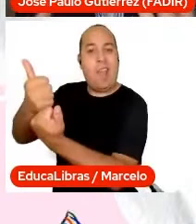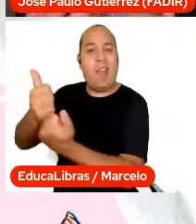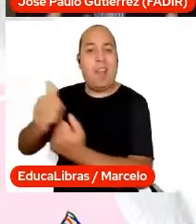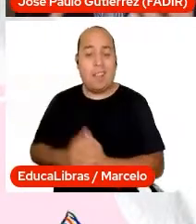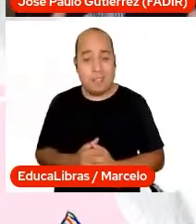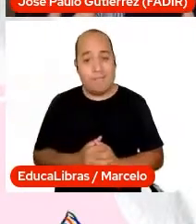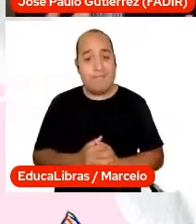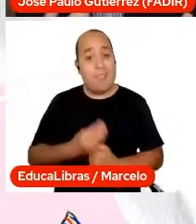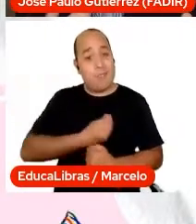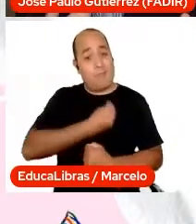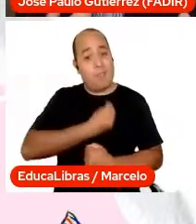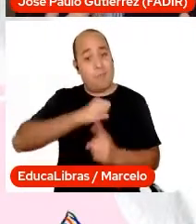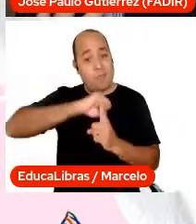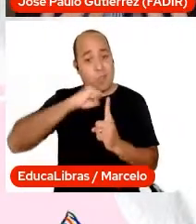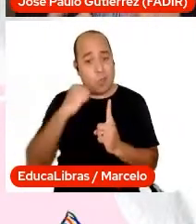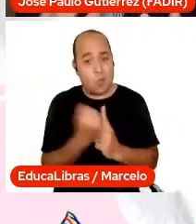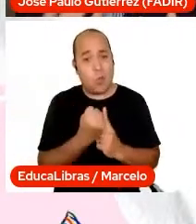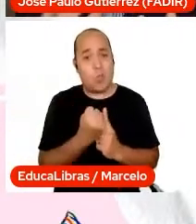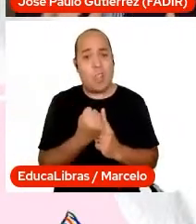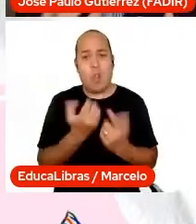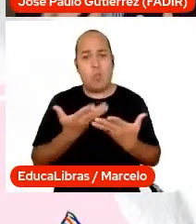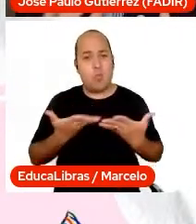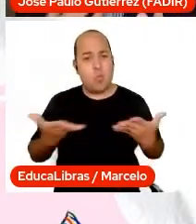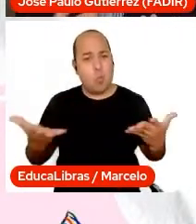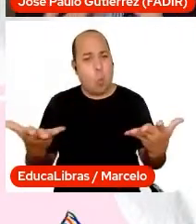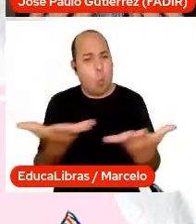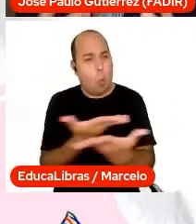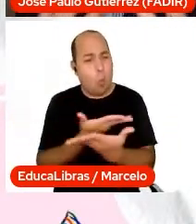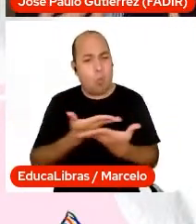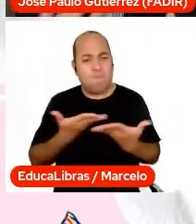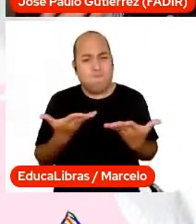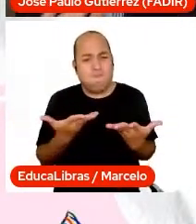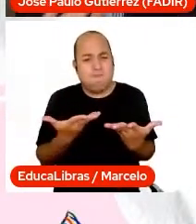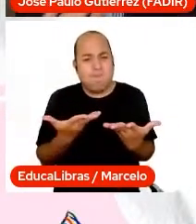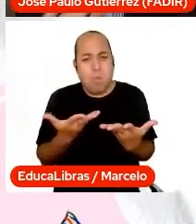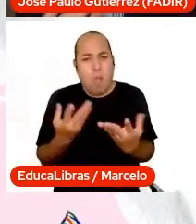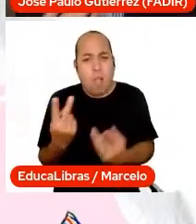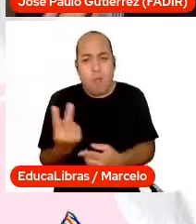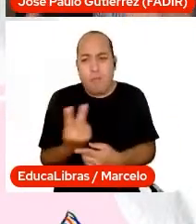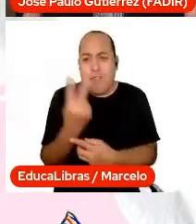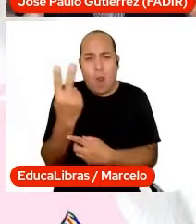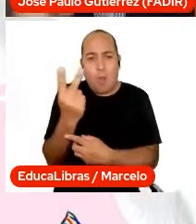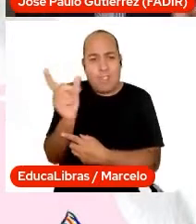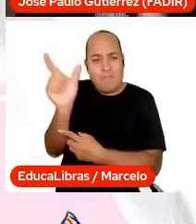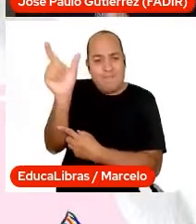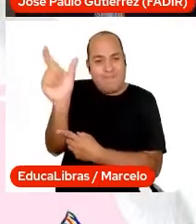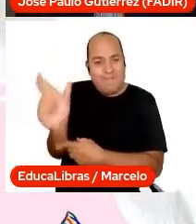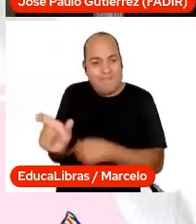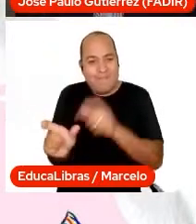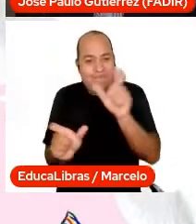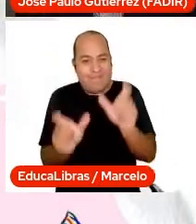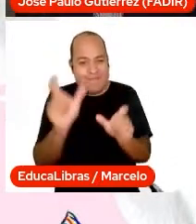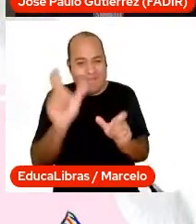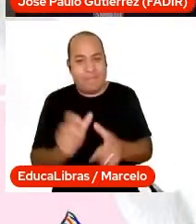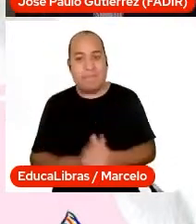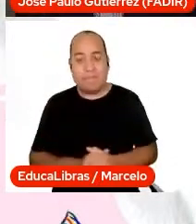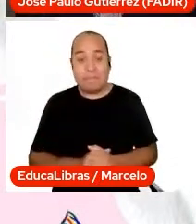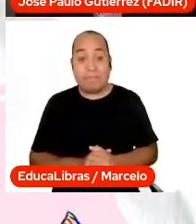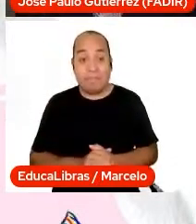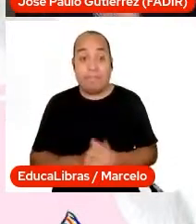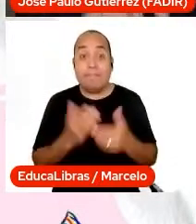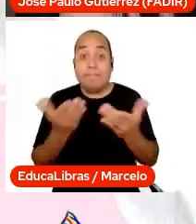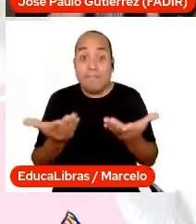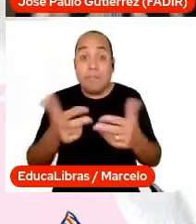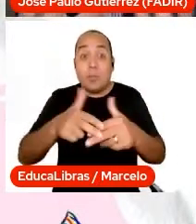no âmbito da sua vida e no âmbito dos seus direitos, a valorização da pessoa. Então, o descrito de direitos humanos na escola,